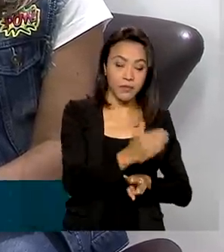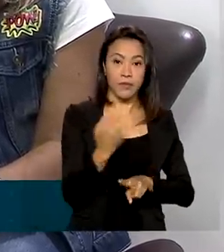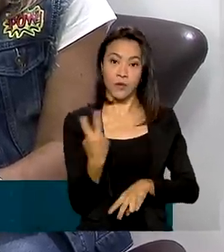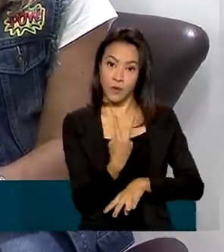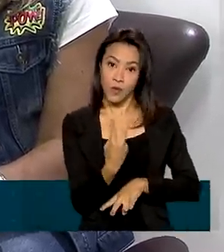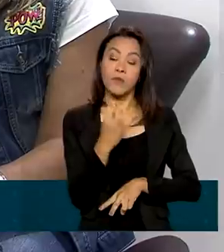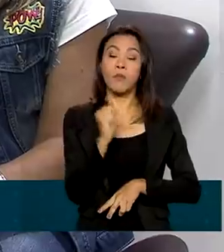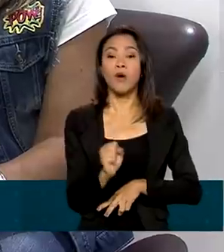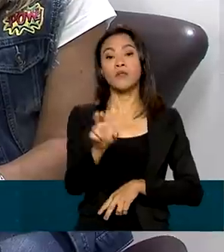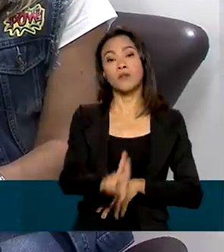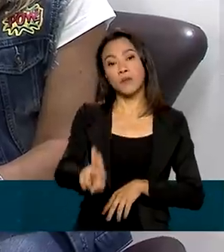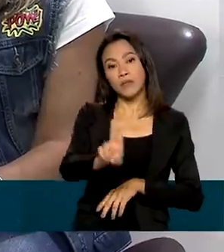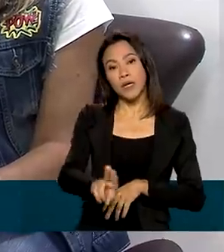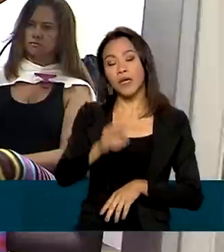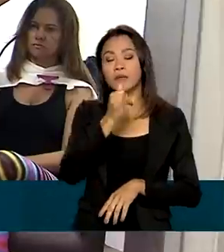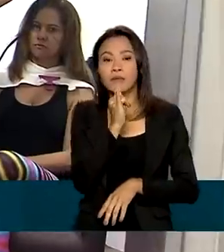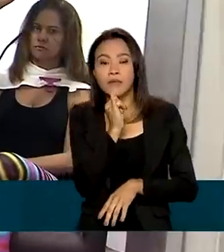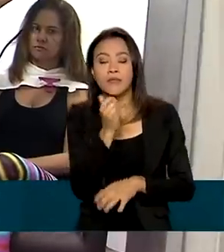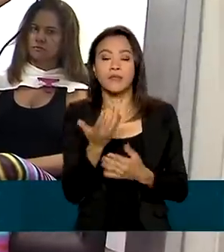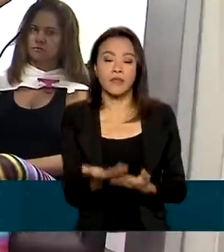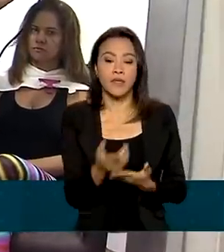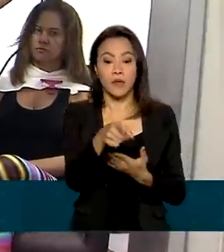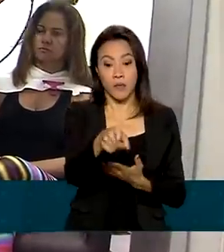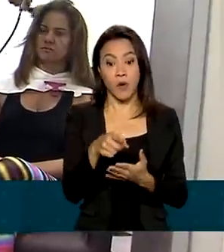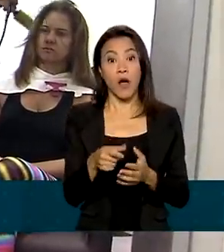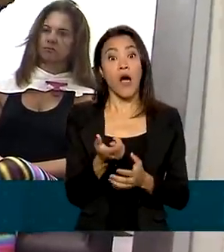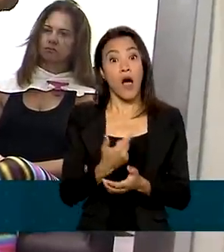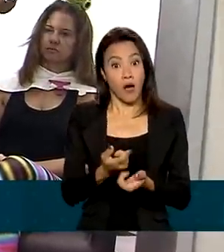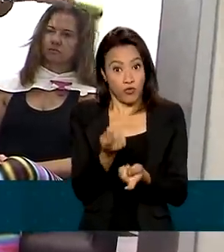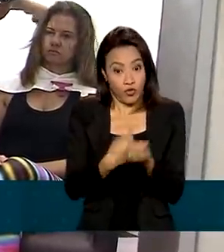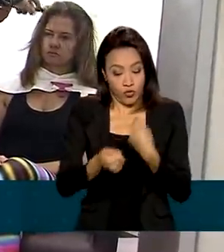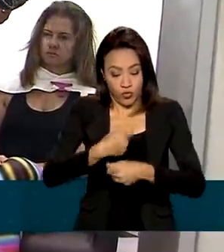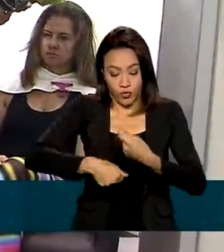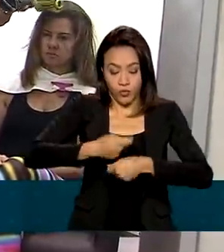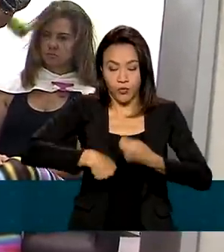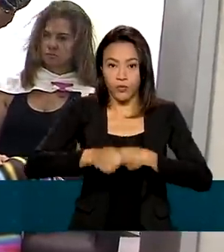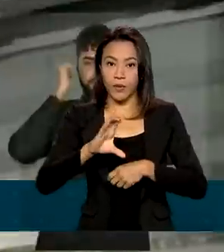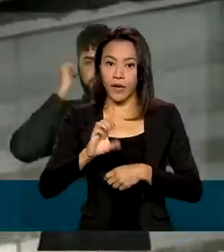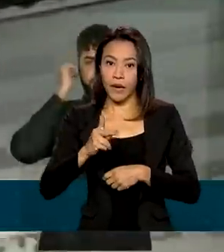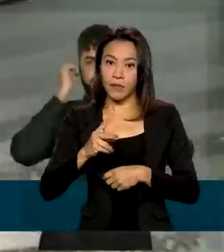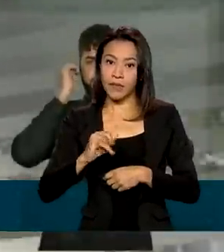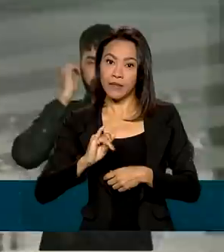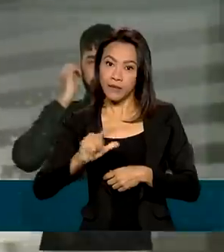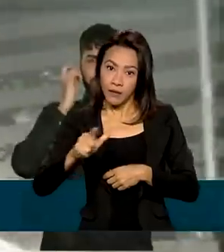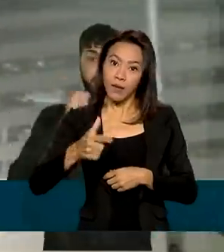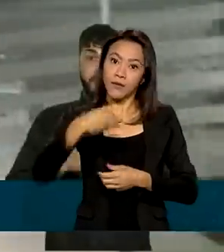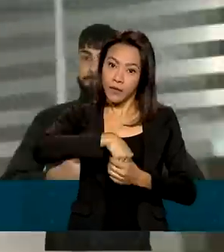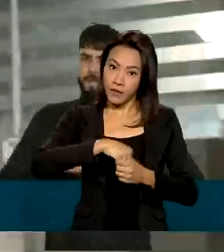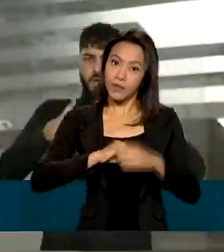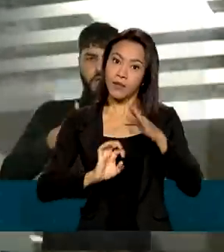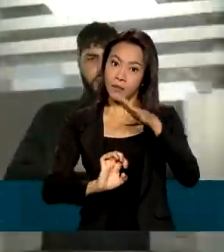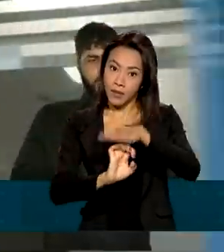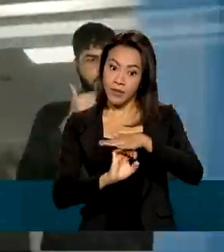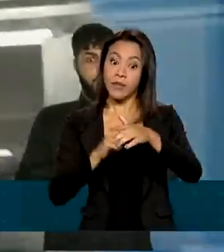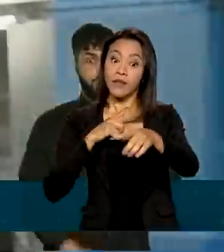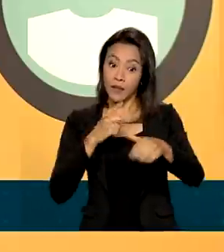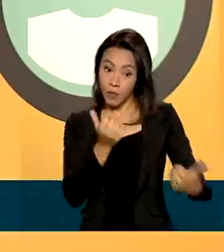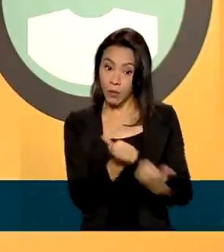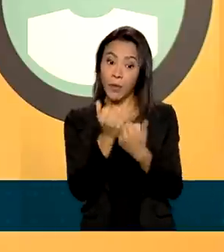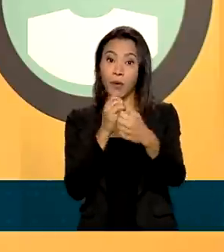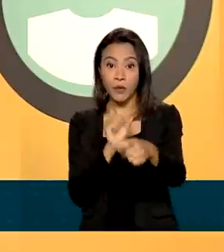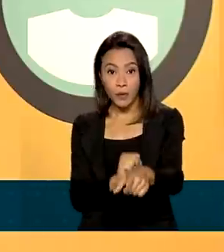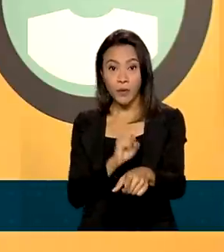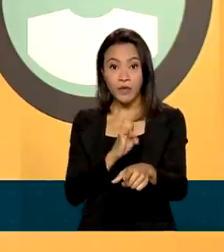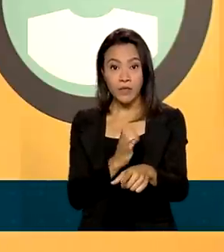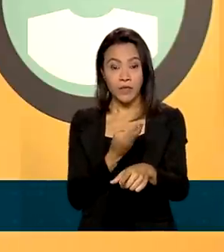poderão ser utilizados, por exemplo, para o aumento do capital de giro e da produção. A iniciativa conta com a parceria do Sebrae, que